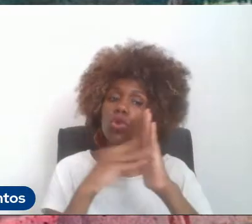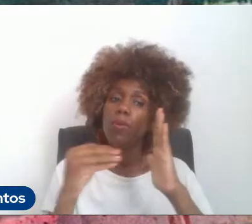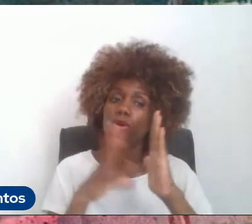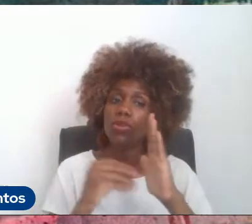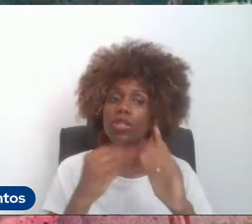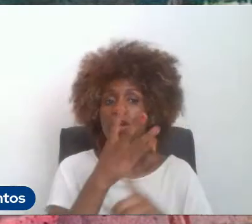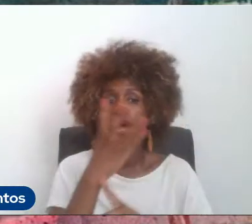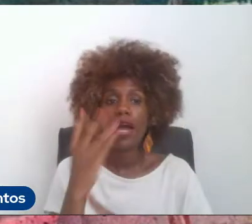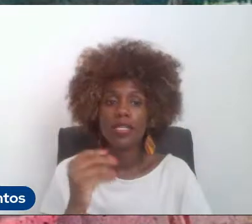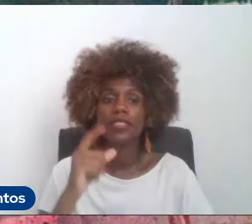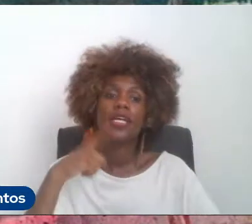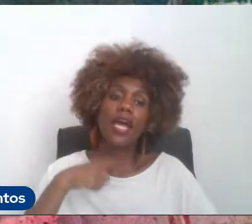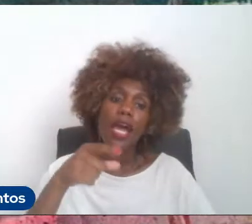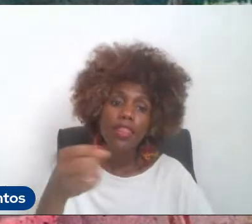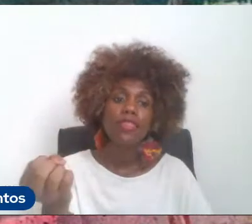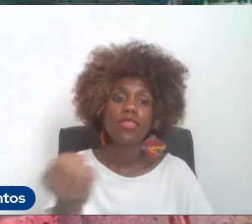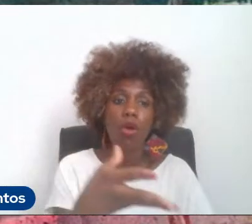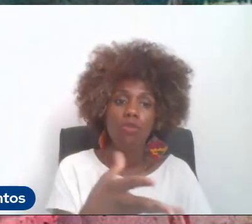recente.